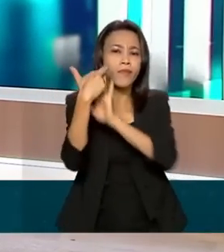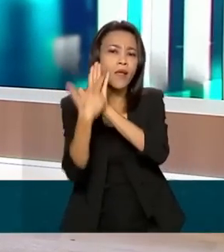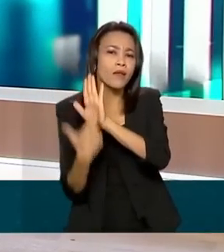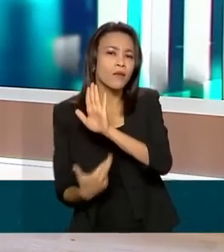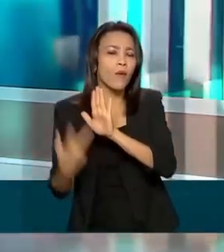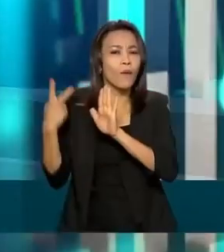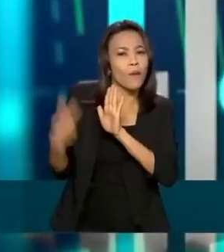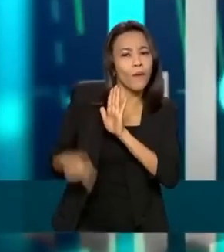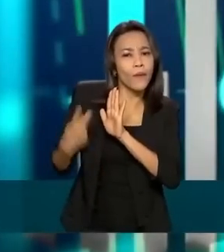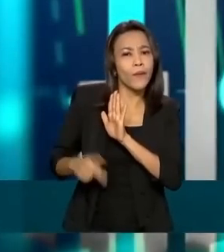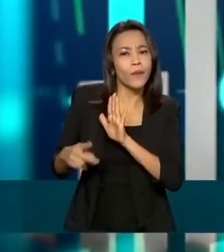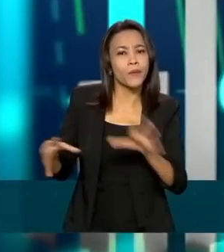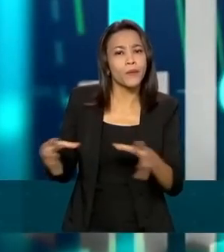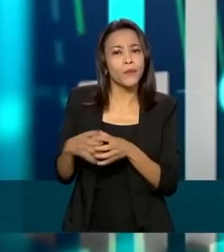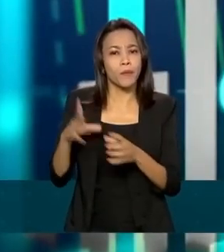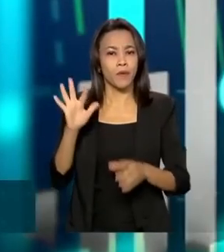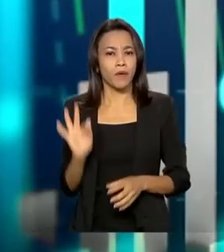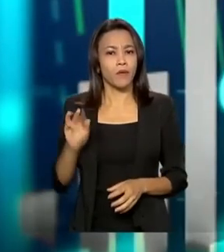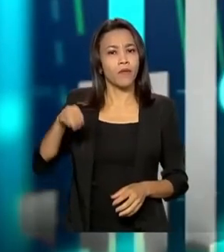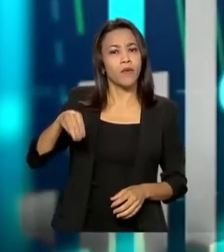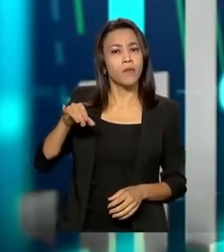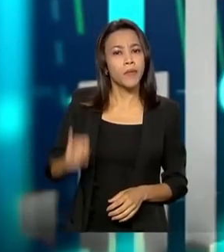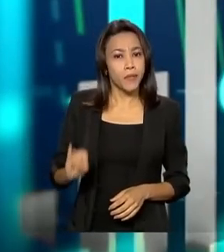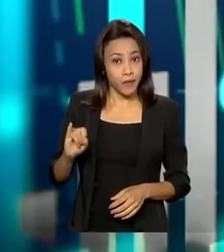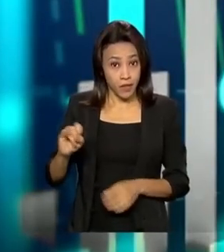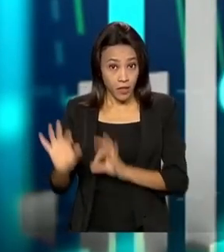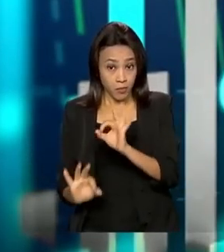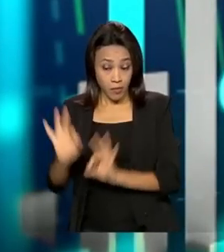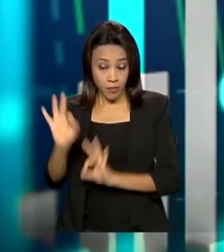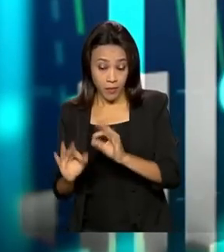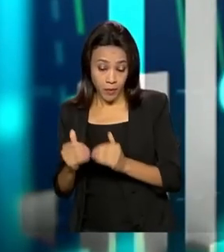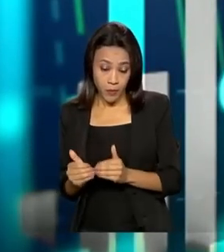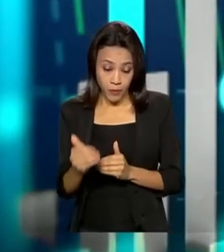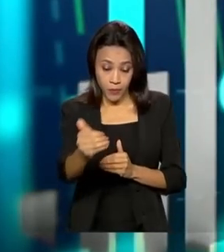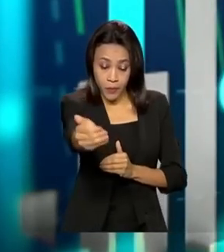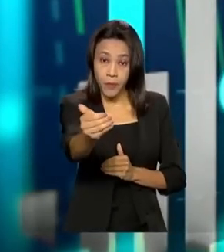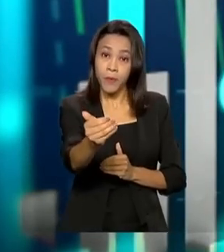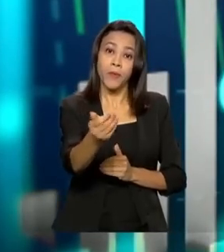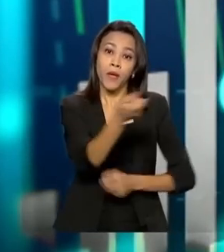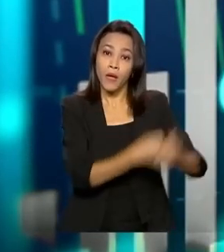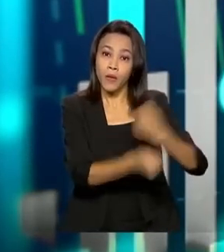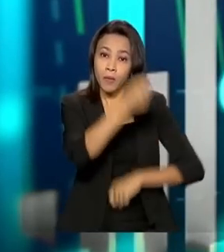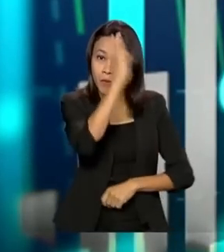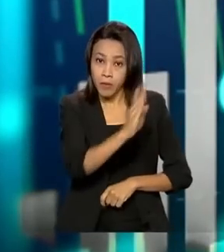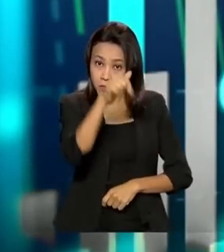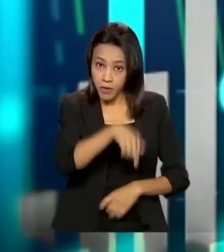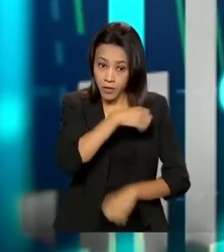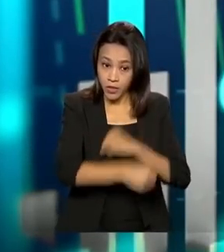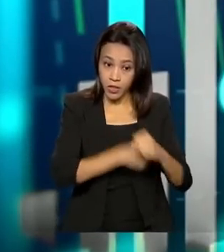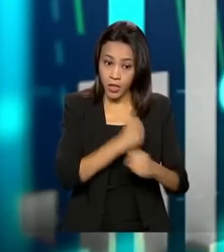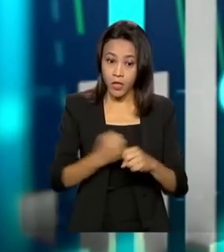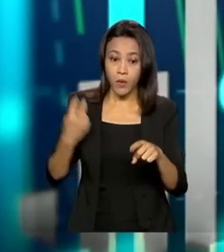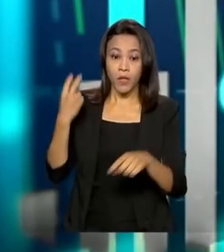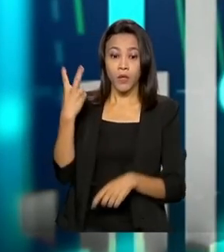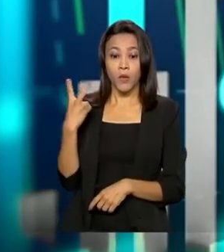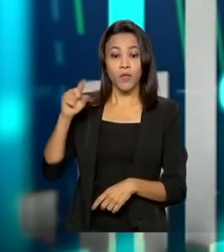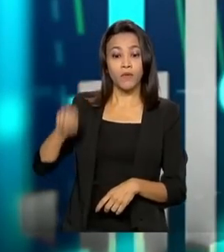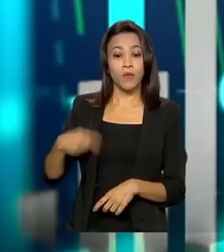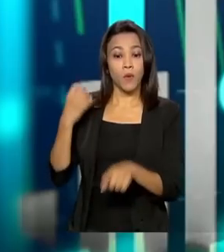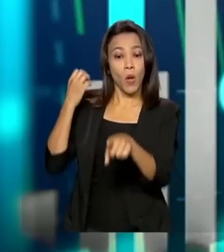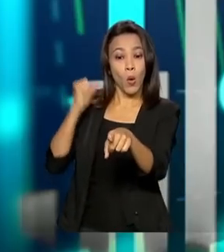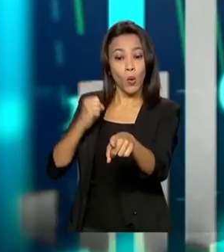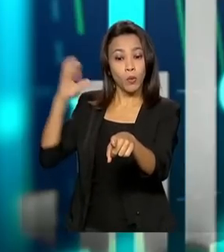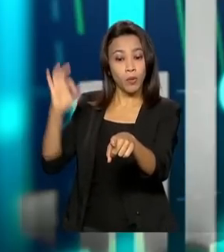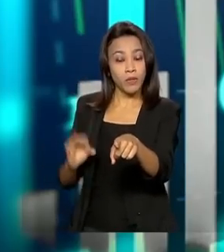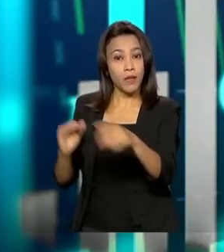Fundo Monetário Internacional? O projeta um crescimento para a economia brasileira neste ano em torno de 2,8%. Ou seja,